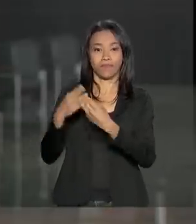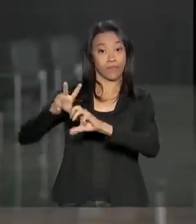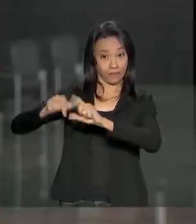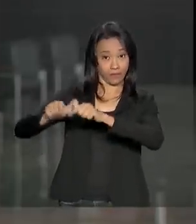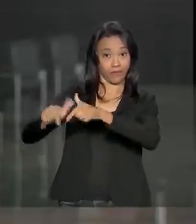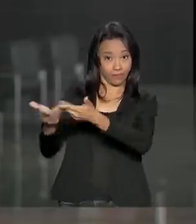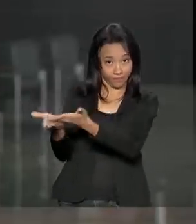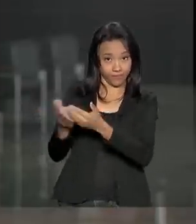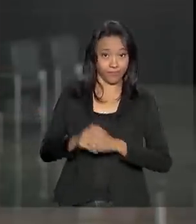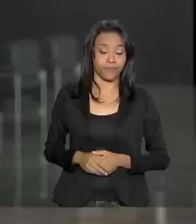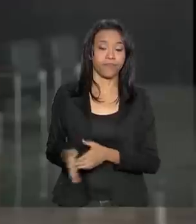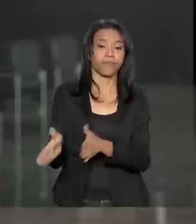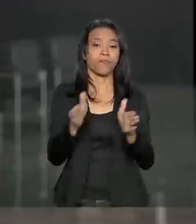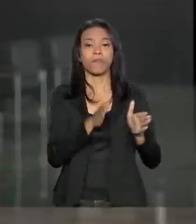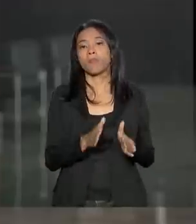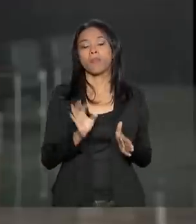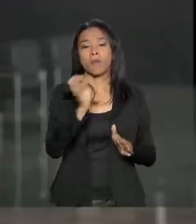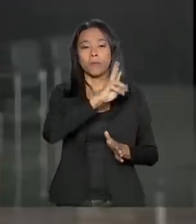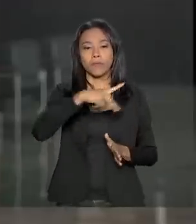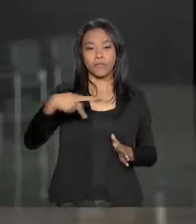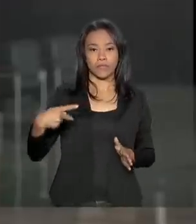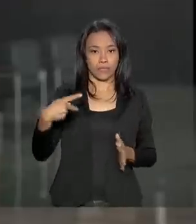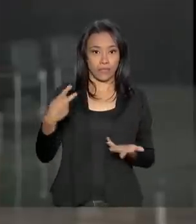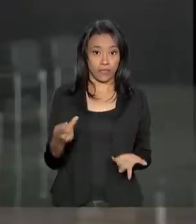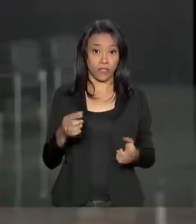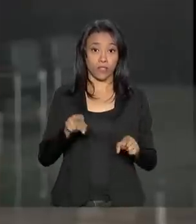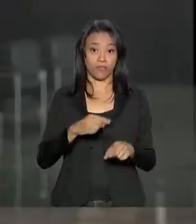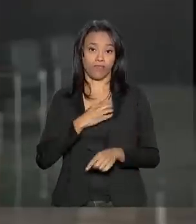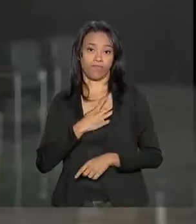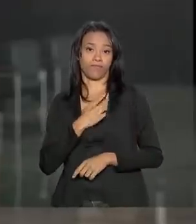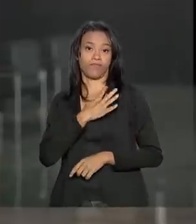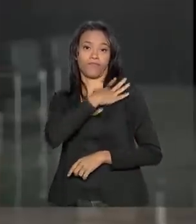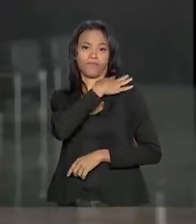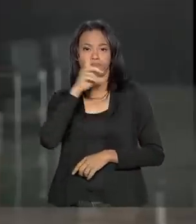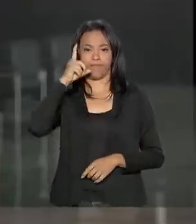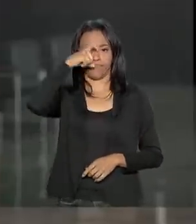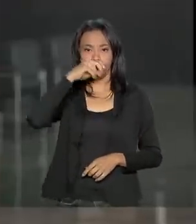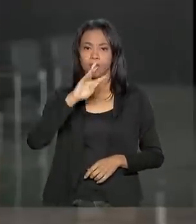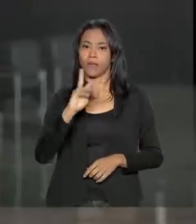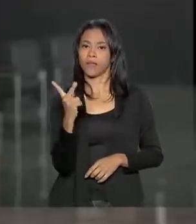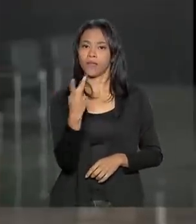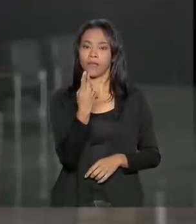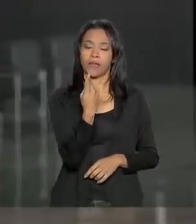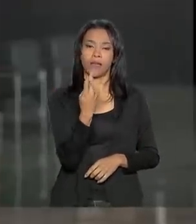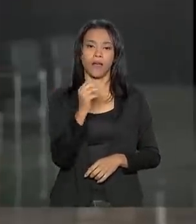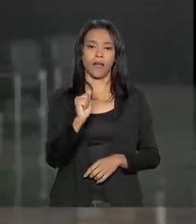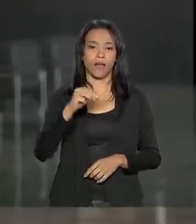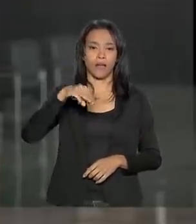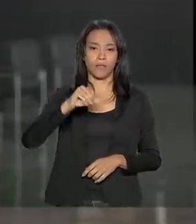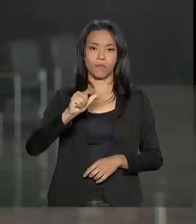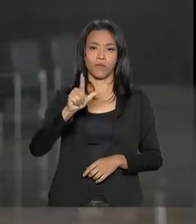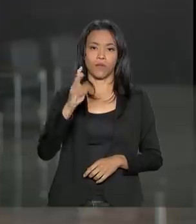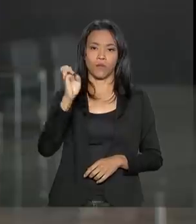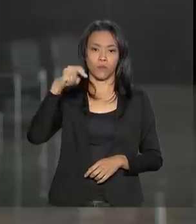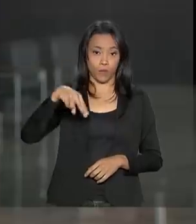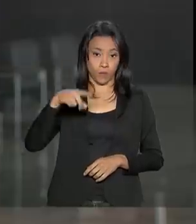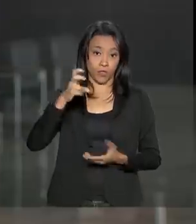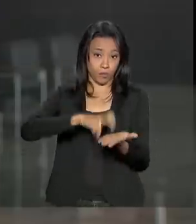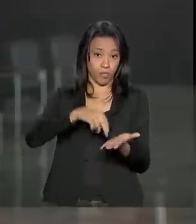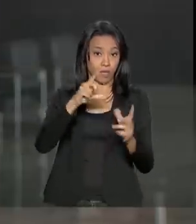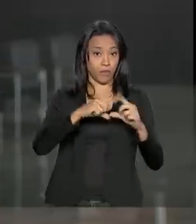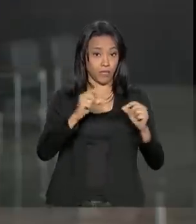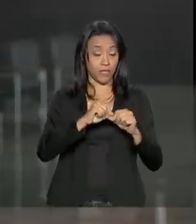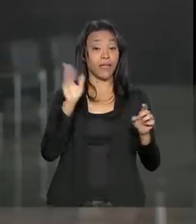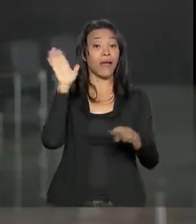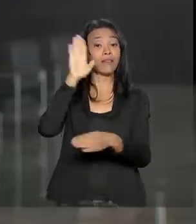O presidente em exercício, Hamilton Mourão, passou a manhã aqui em Brasília e à tarde tem uma agenda